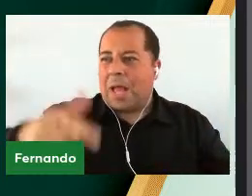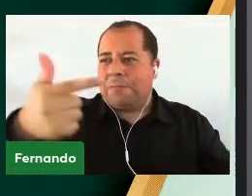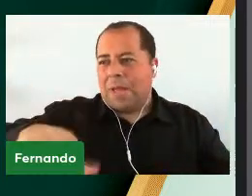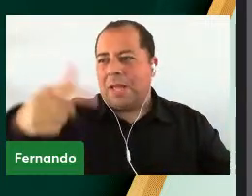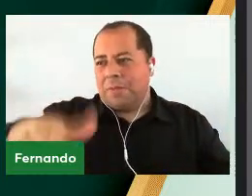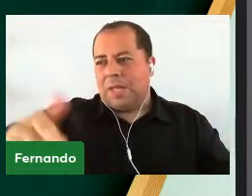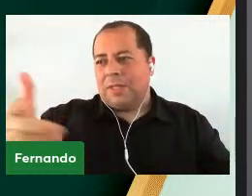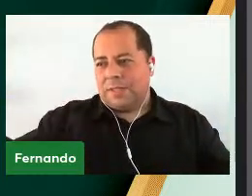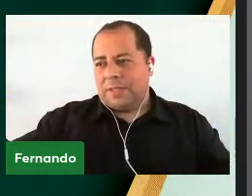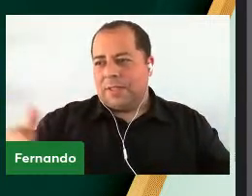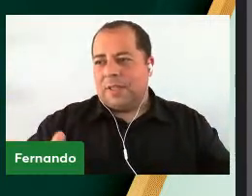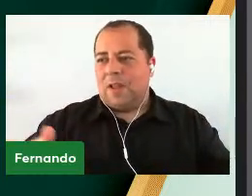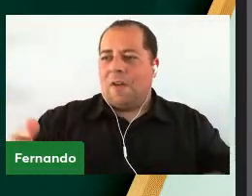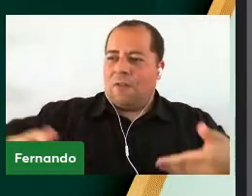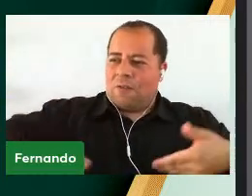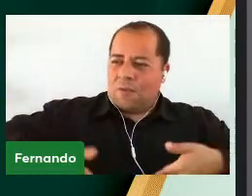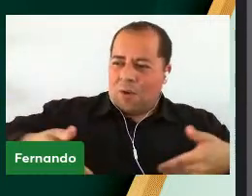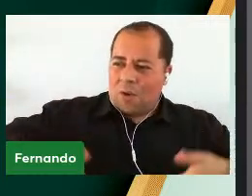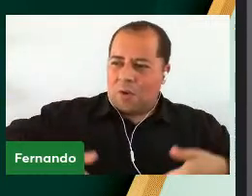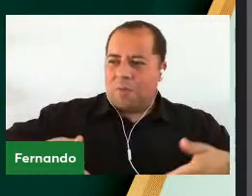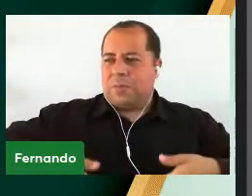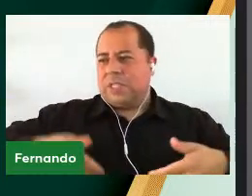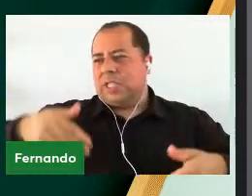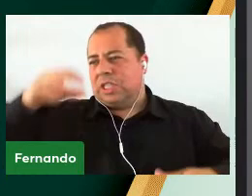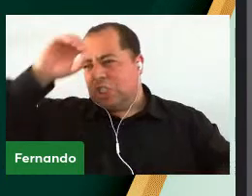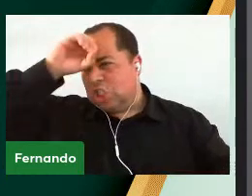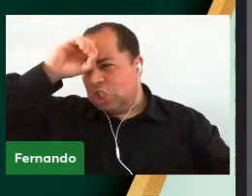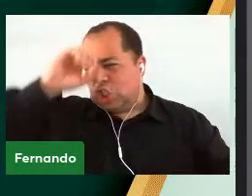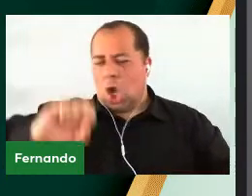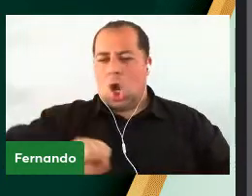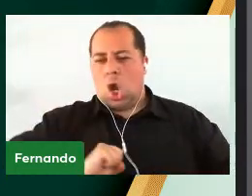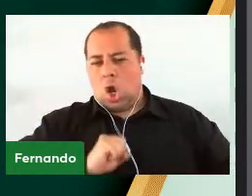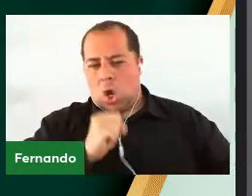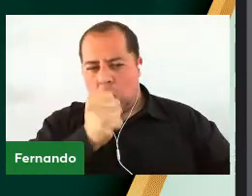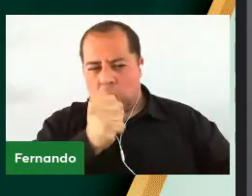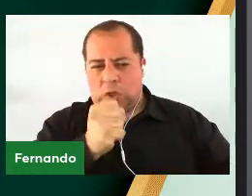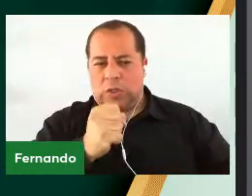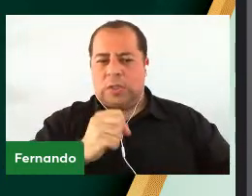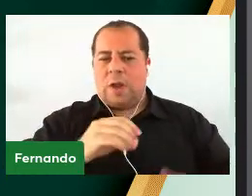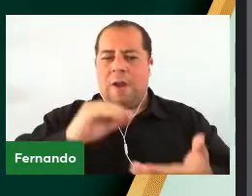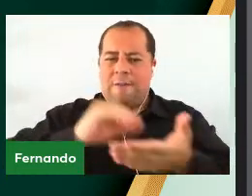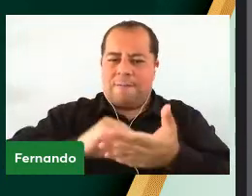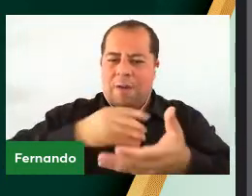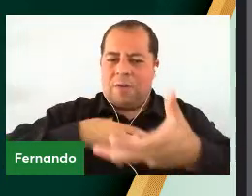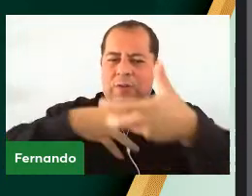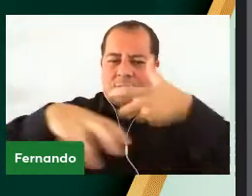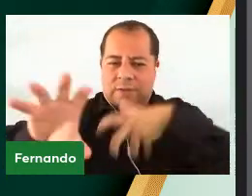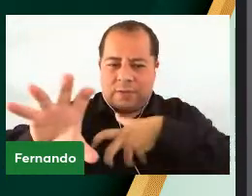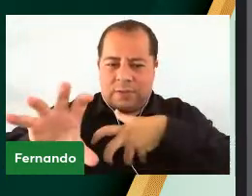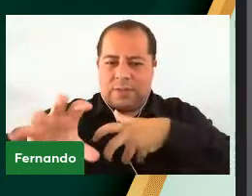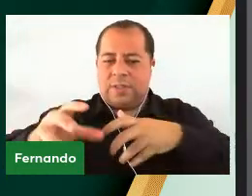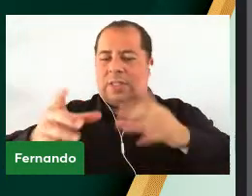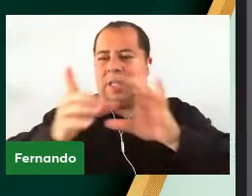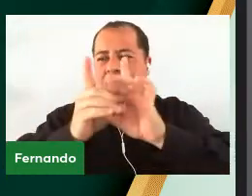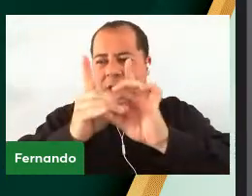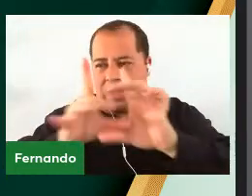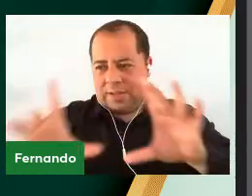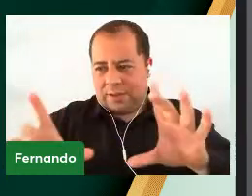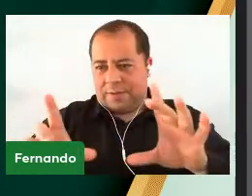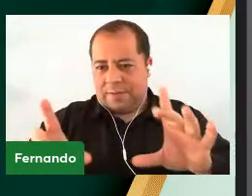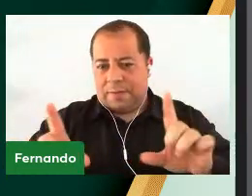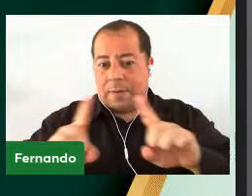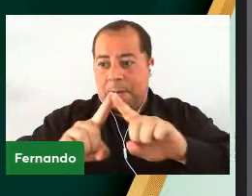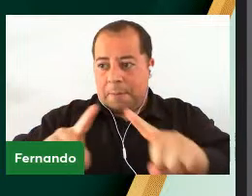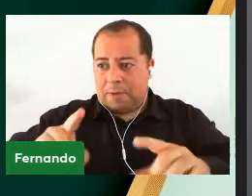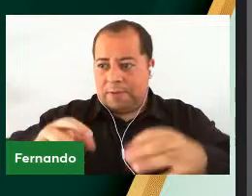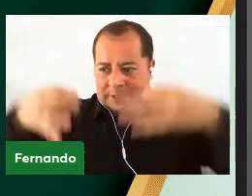De fome De ignorância De ódio De falta de Visibilidade De democracia Mas estejam